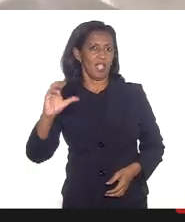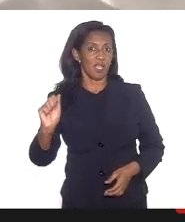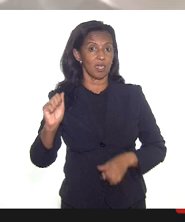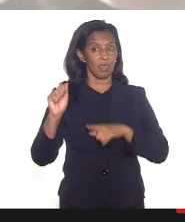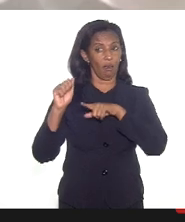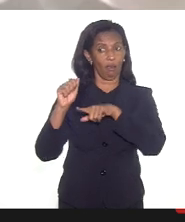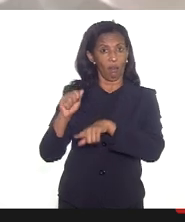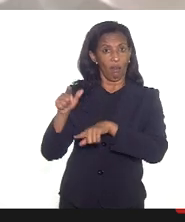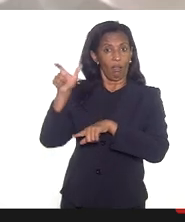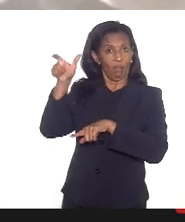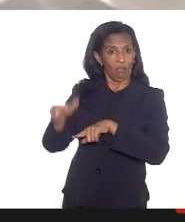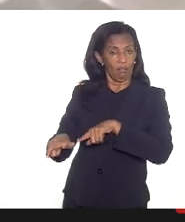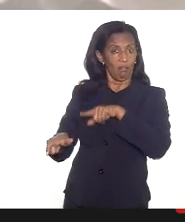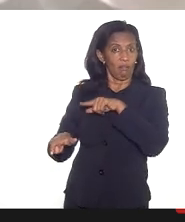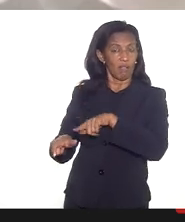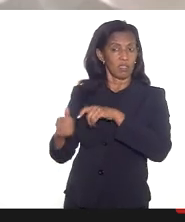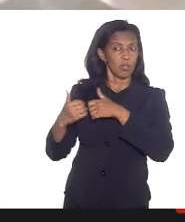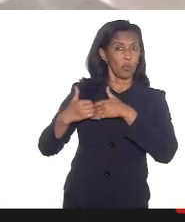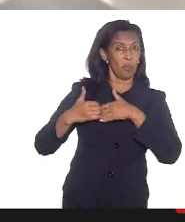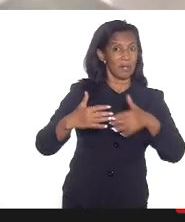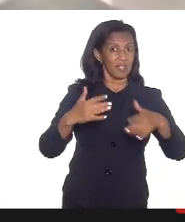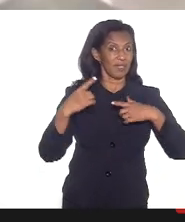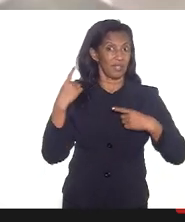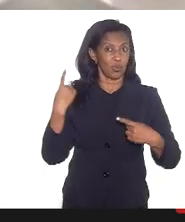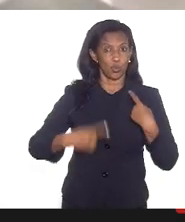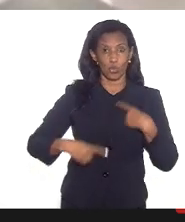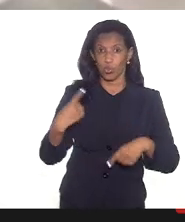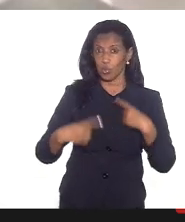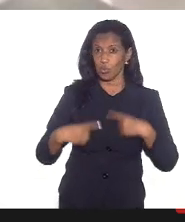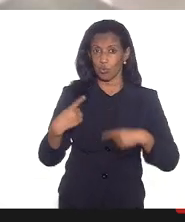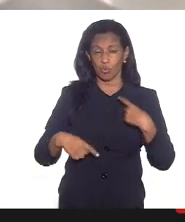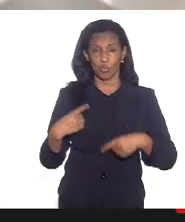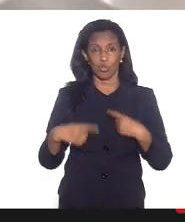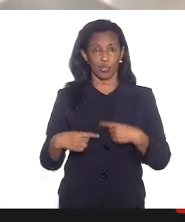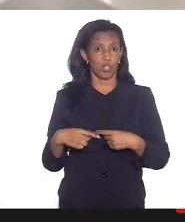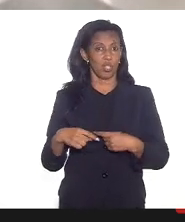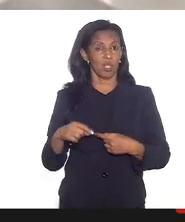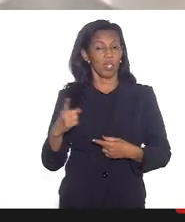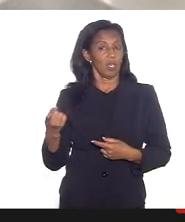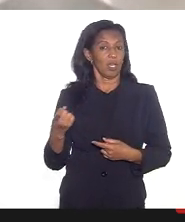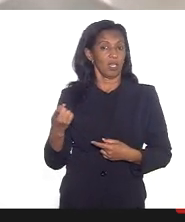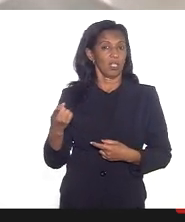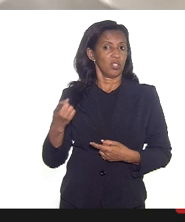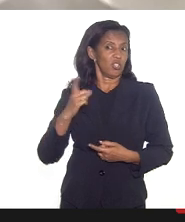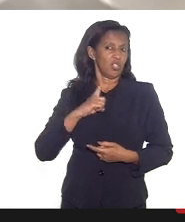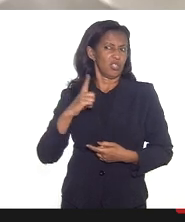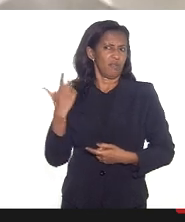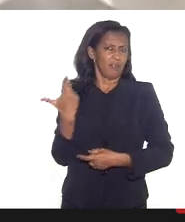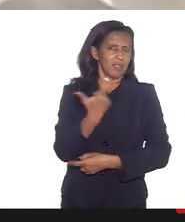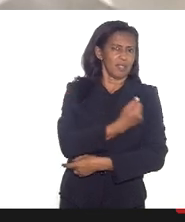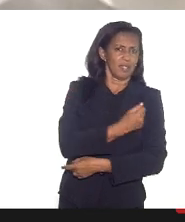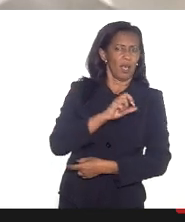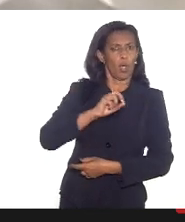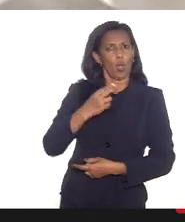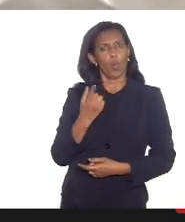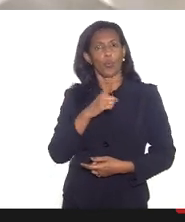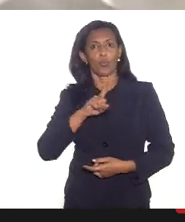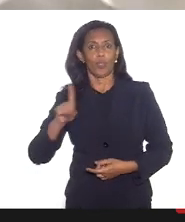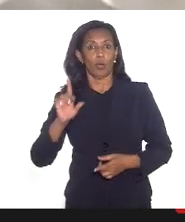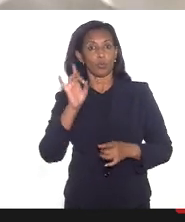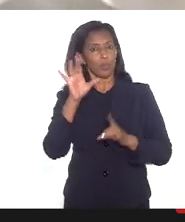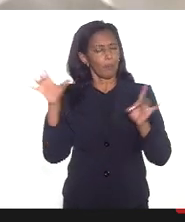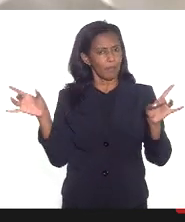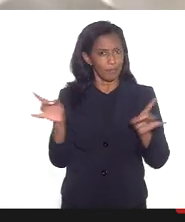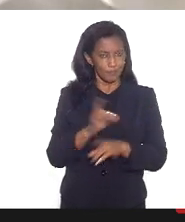se começasse a discutir aí a possibilidade ou não dessa vacinação só para